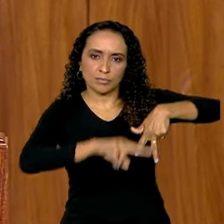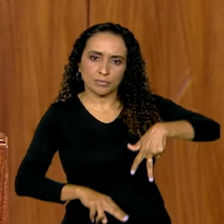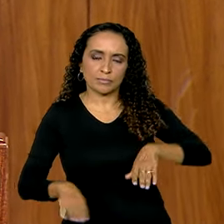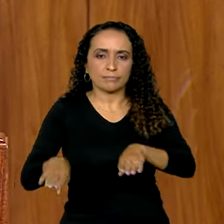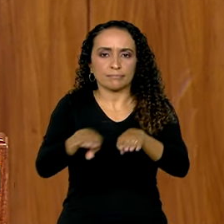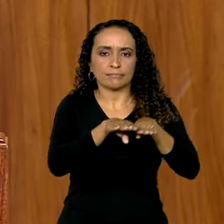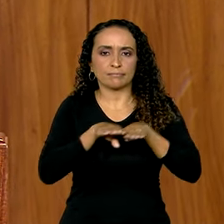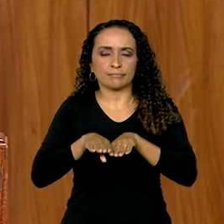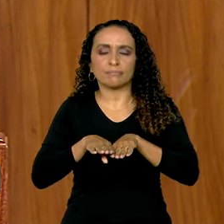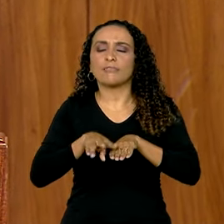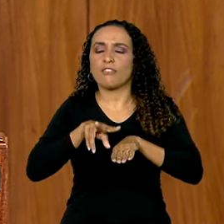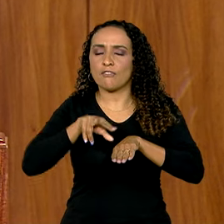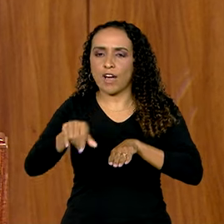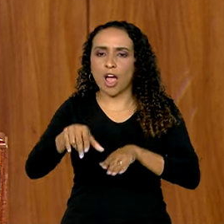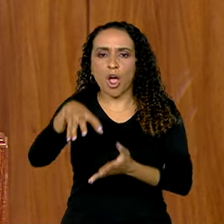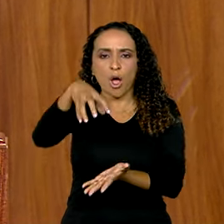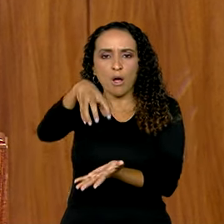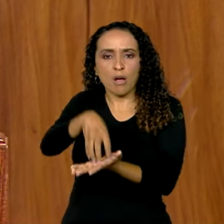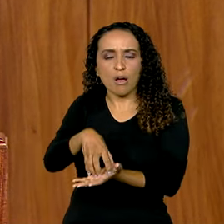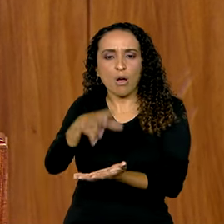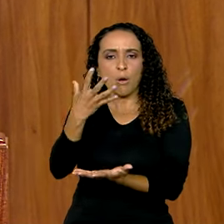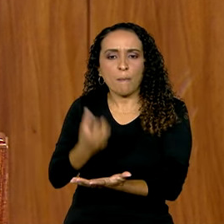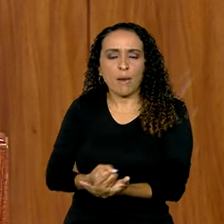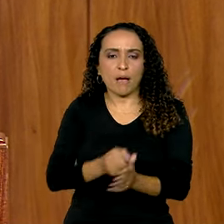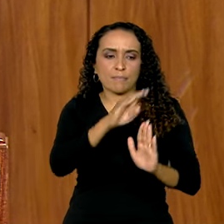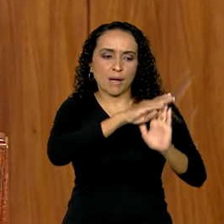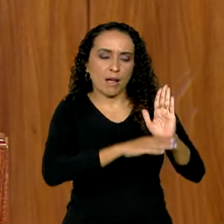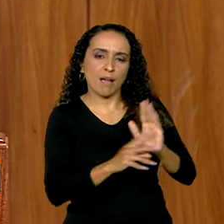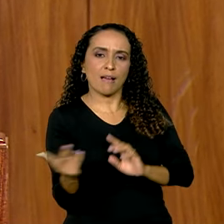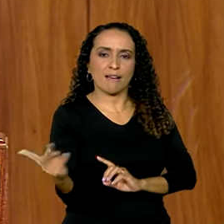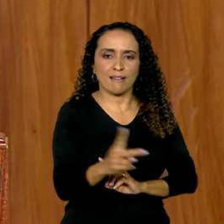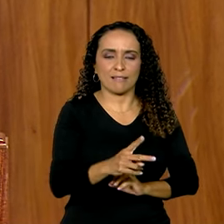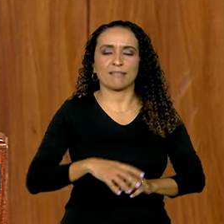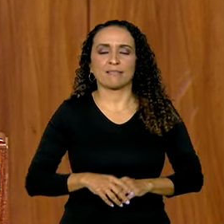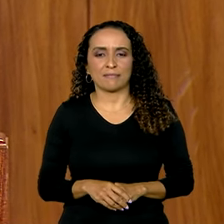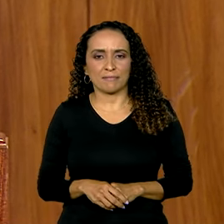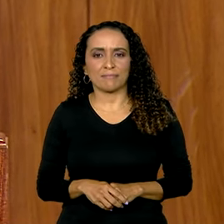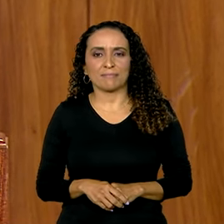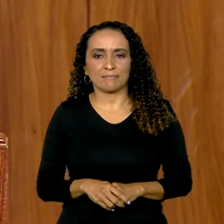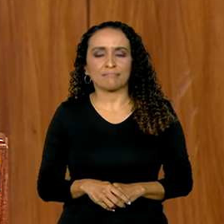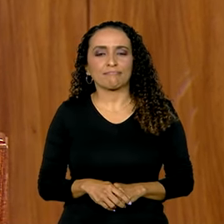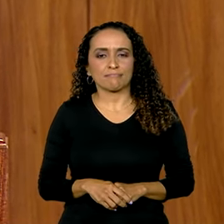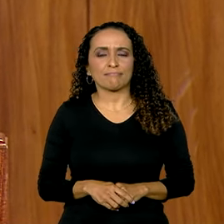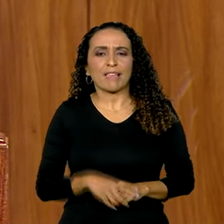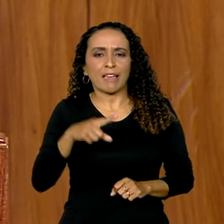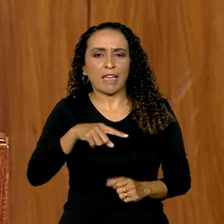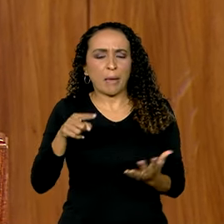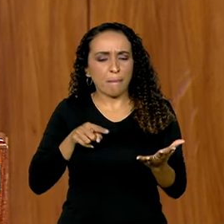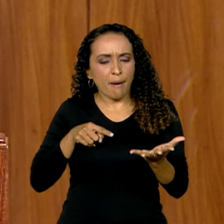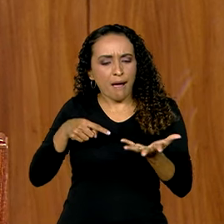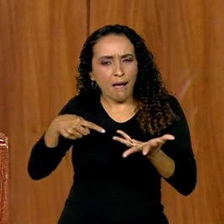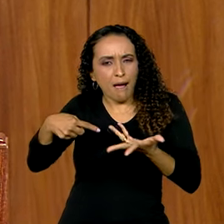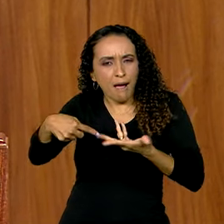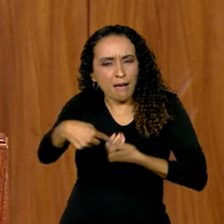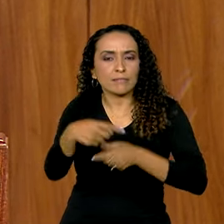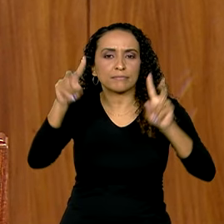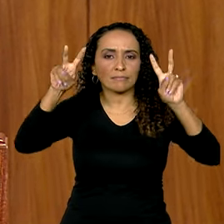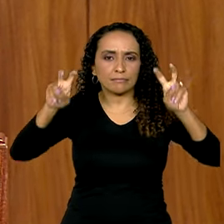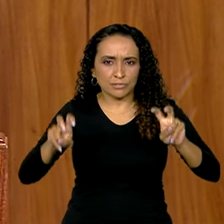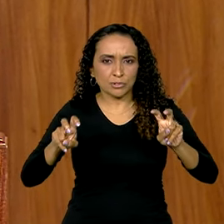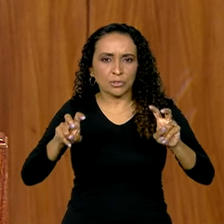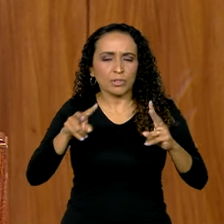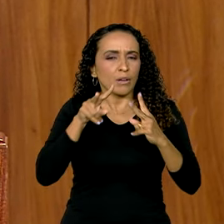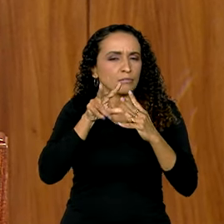passarão a ocupar a nossa agenda bilateral. Essa gama de assuntos se